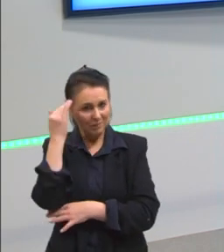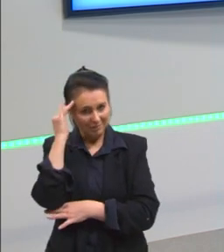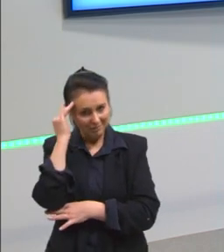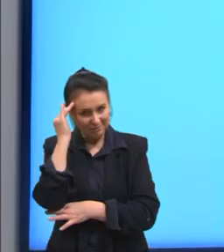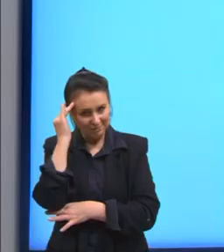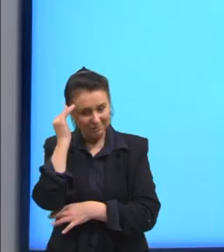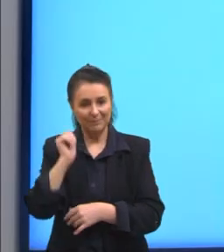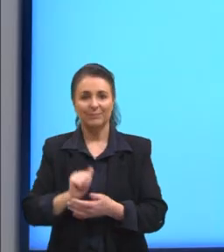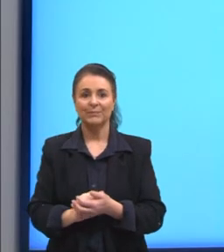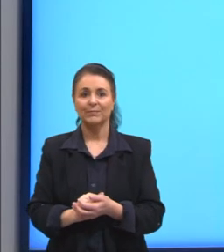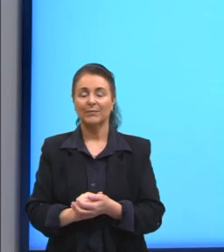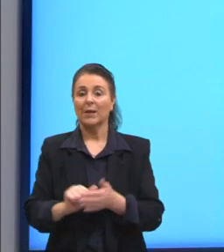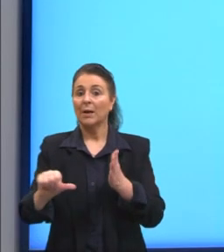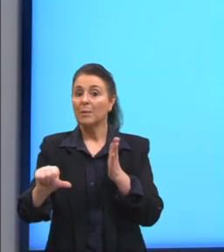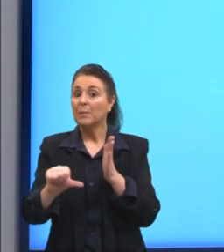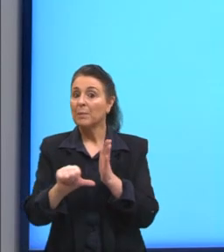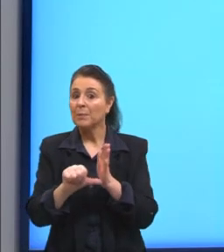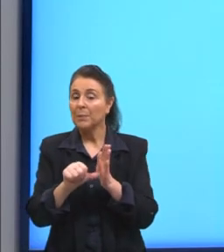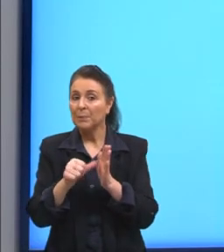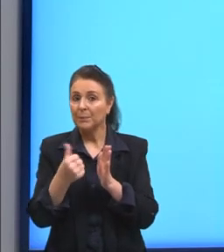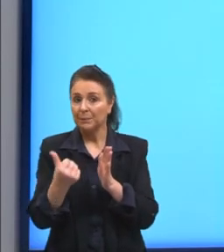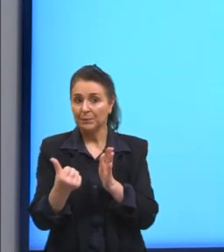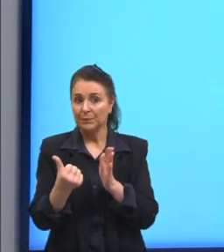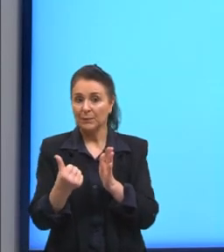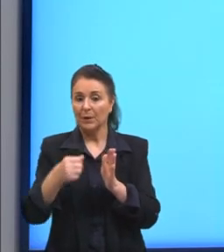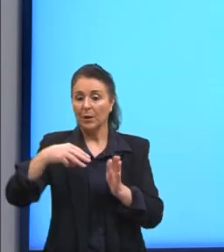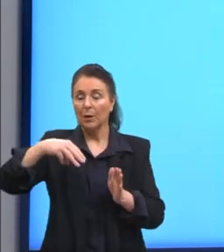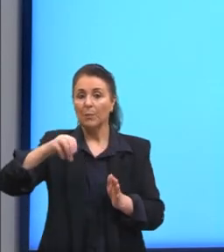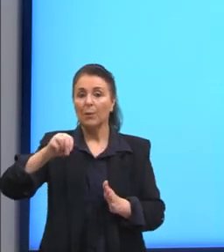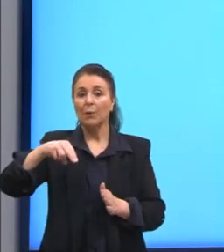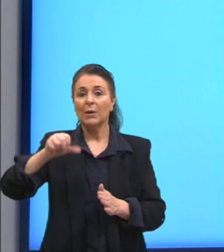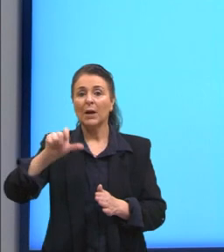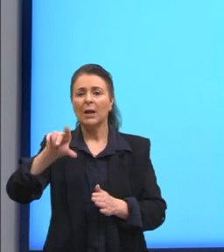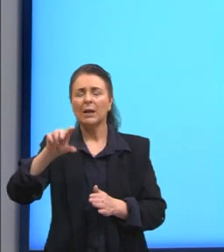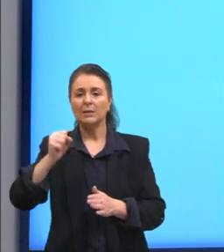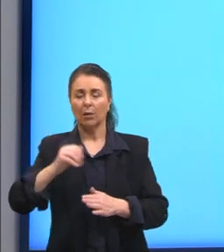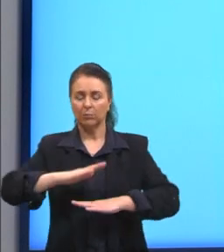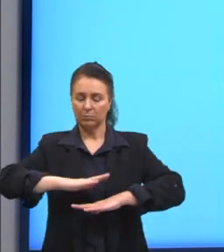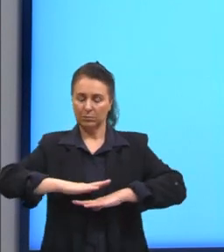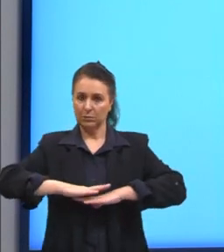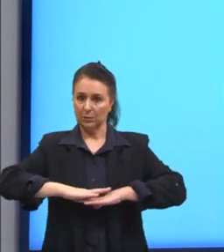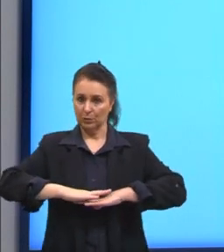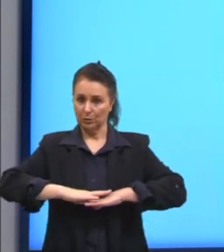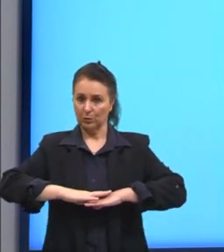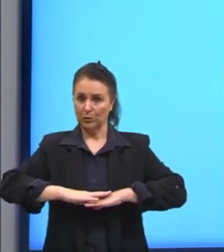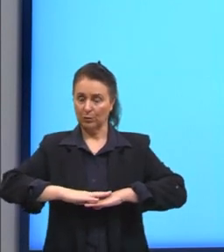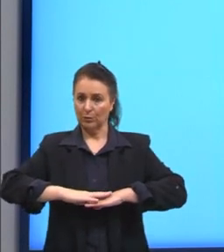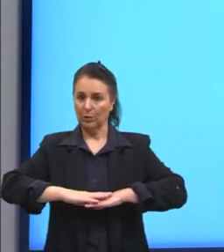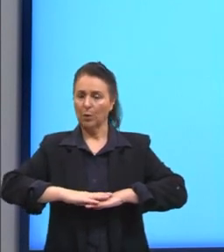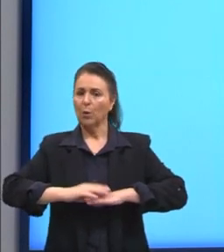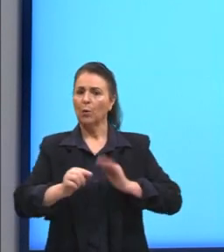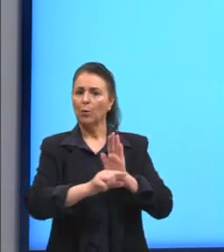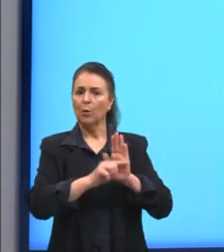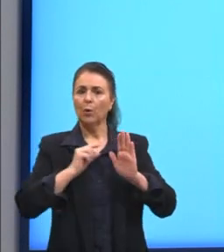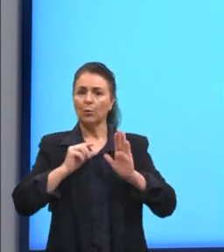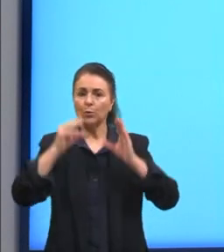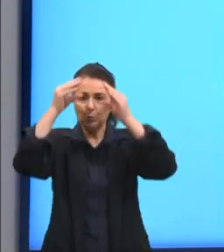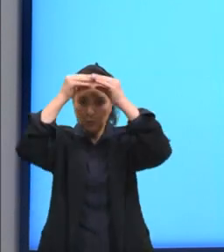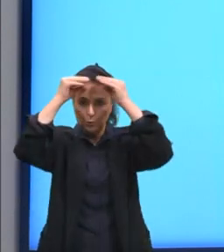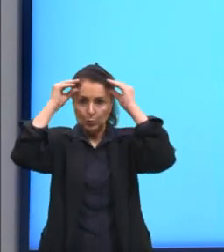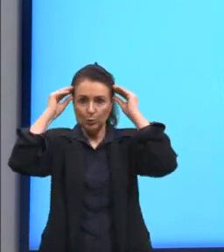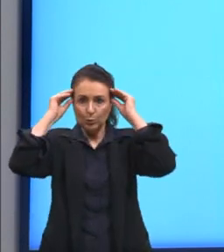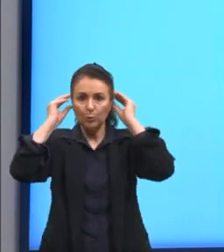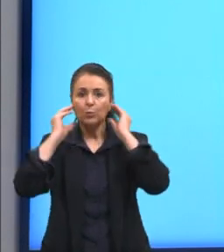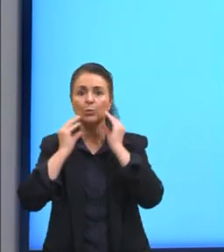Olhem aqui o primeiro. Mona Lisa, obra de Leonardo da Vinci, está exposta no